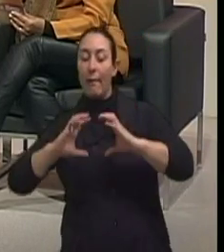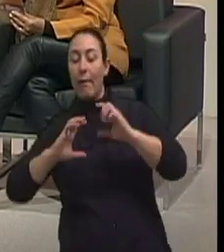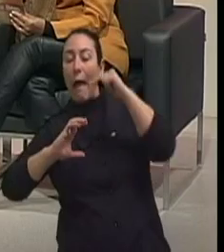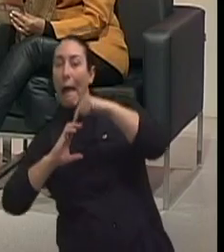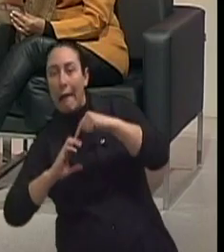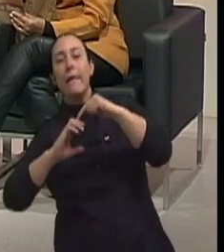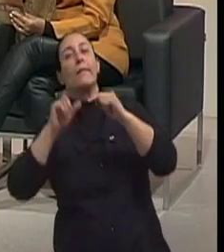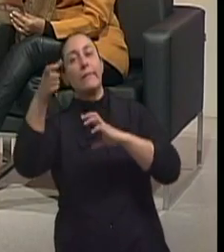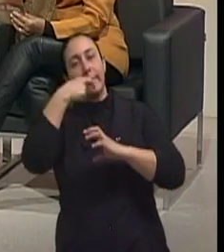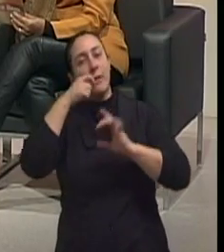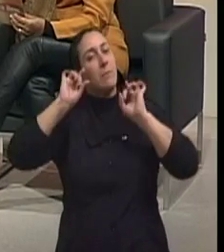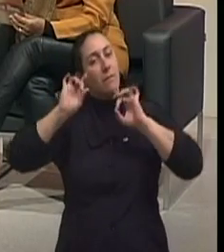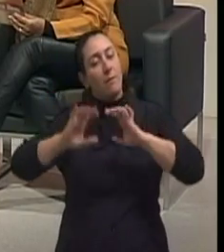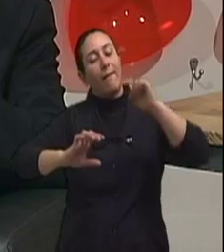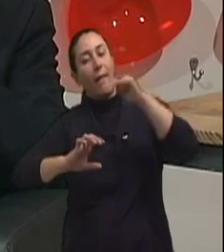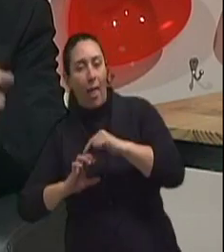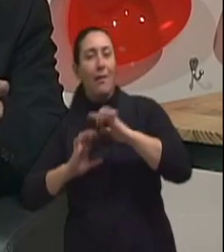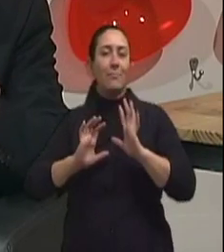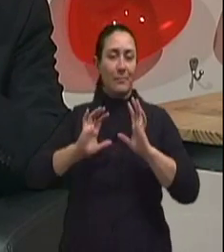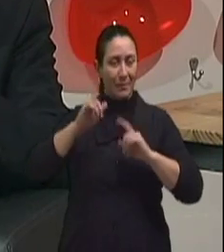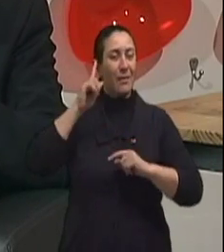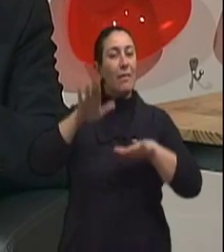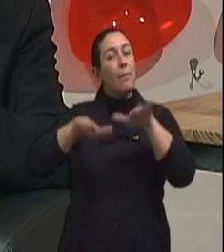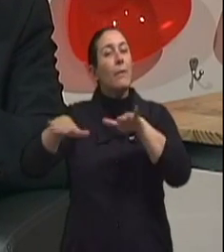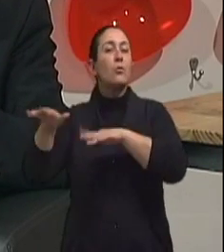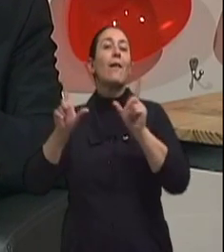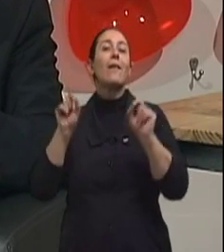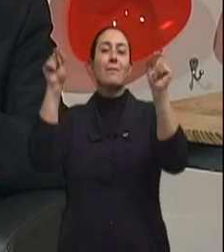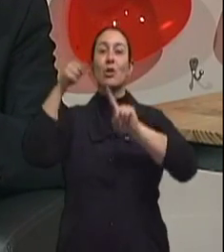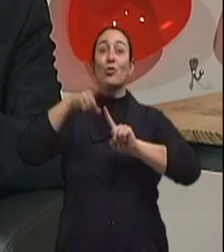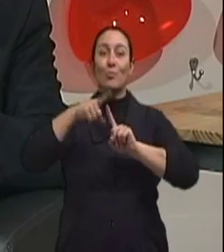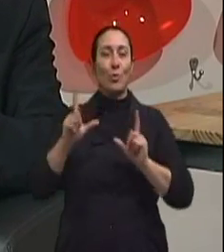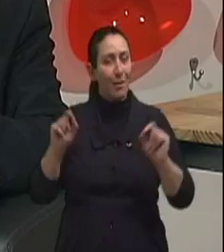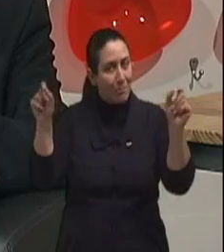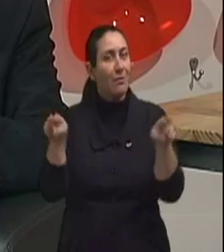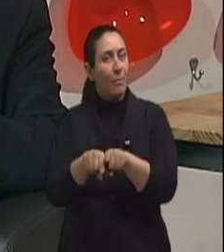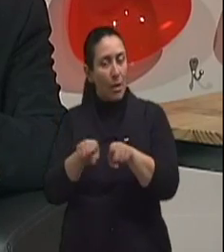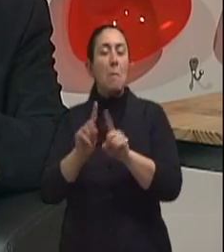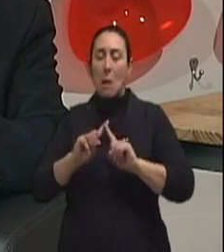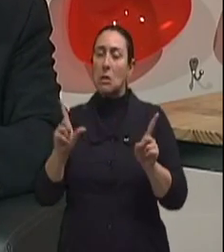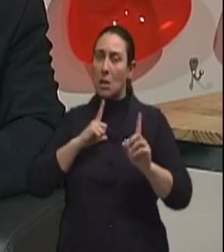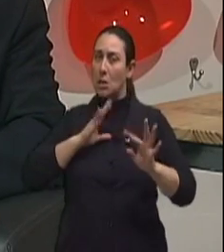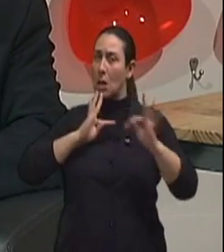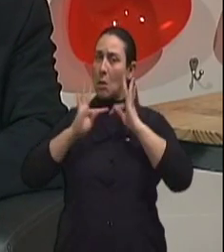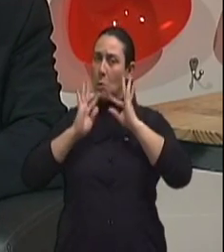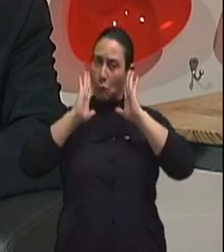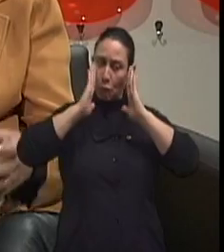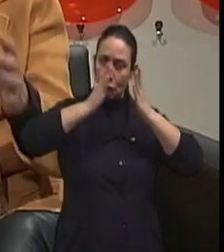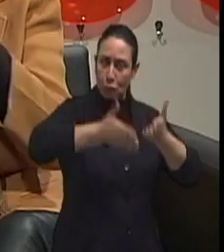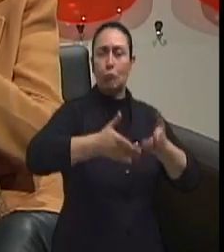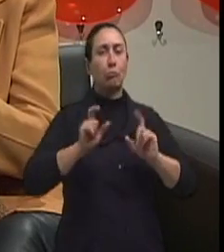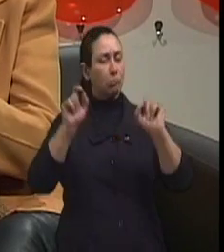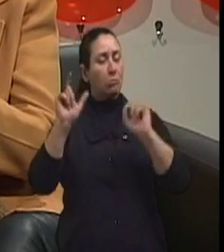isso é uma das coisas que não só no câncer de estômago, mas em outros cânceres está surgindo, um tratamento mais dirigido para o tumor. Claro.